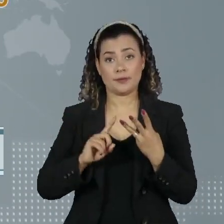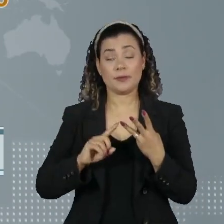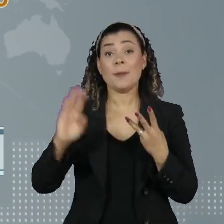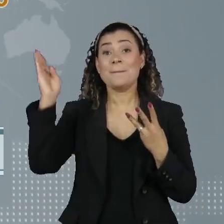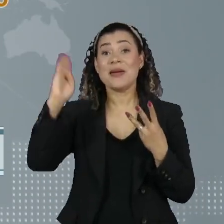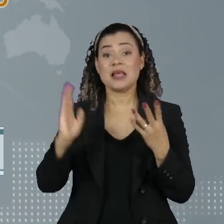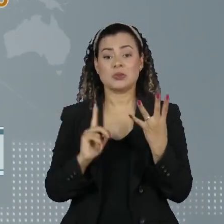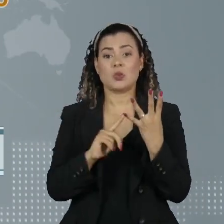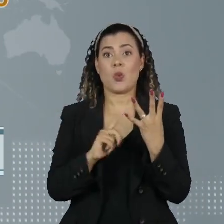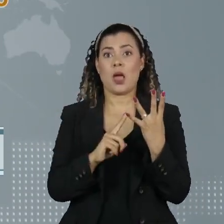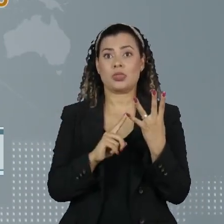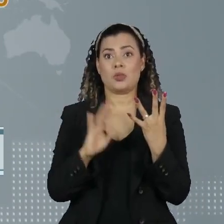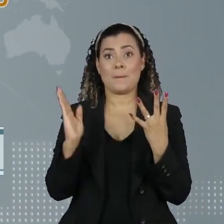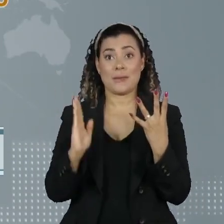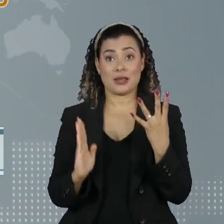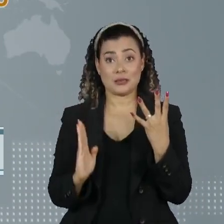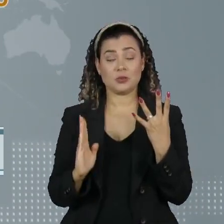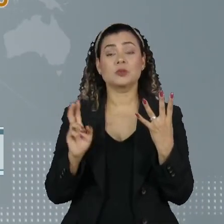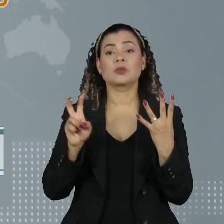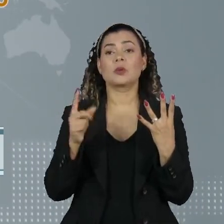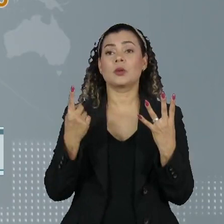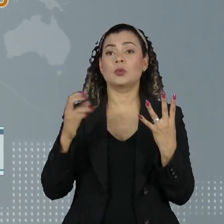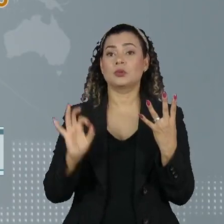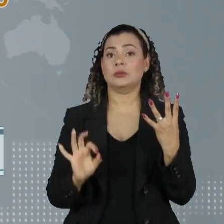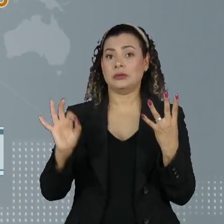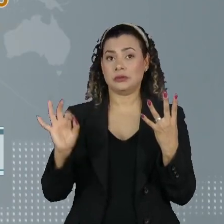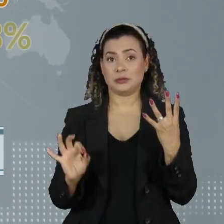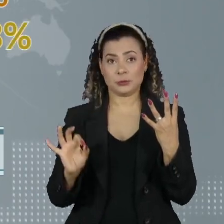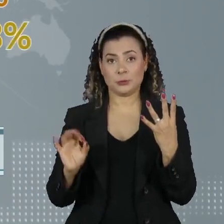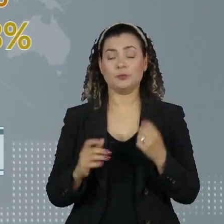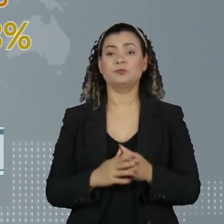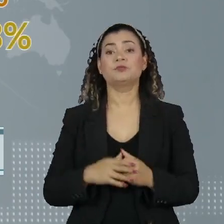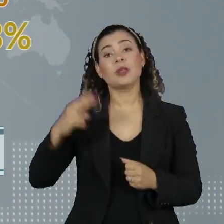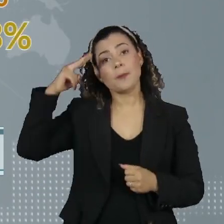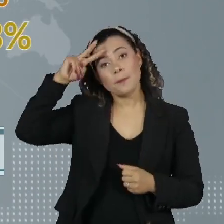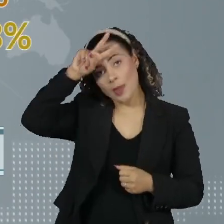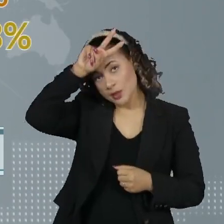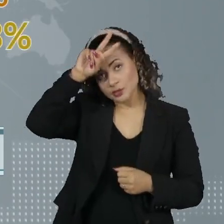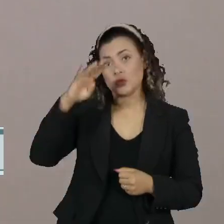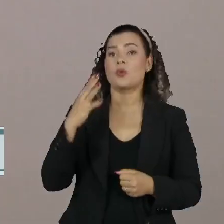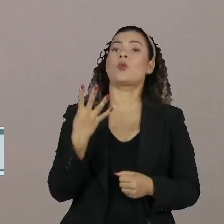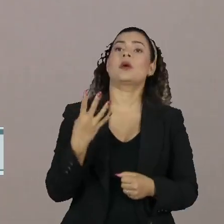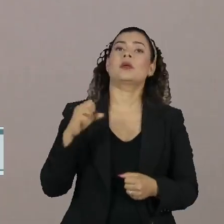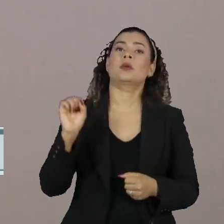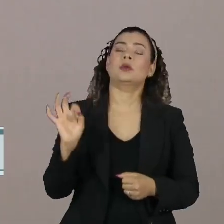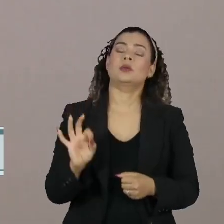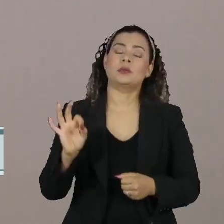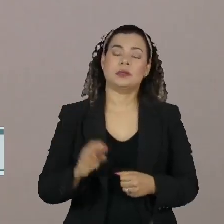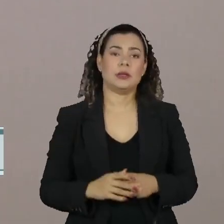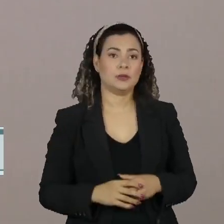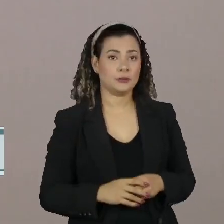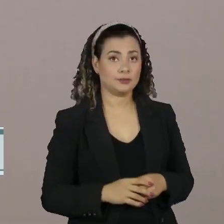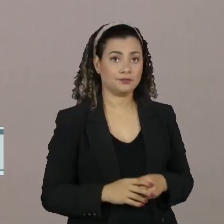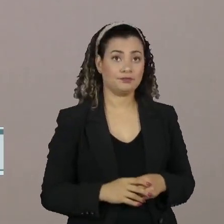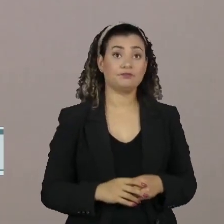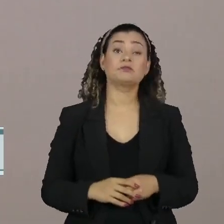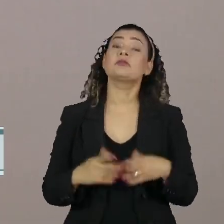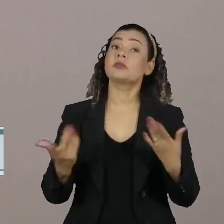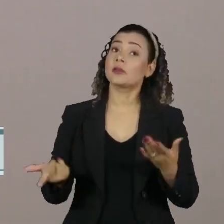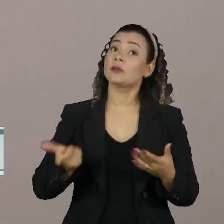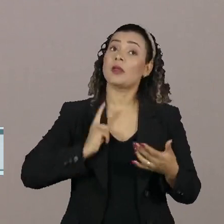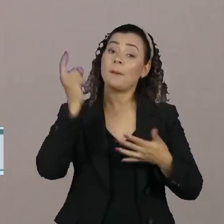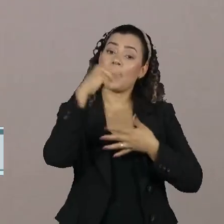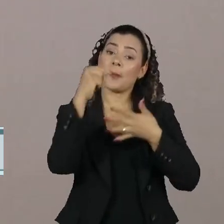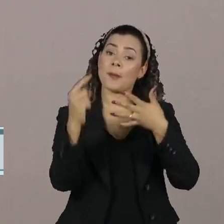Brasil está na quarta posição, com 51%. E o México completa a lista. Existem alguns elementos dentro